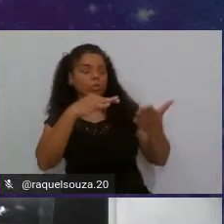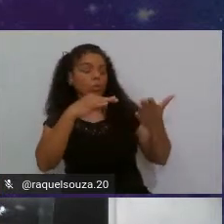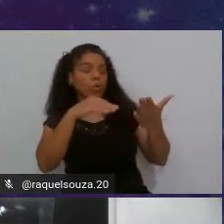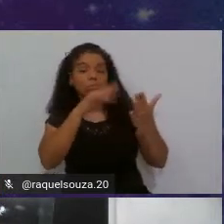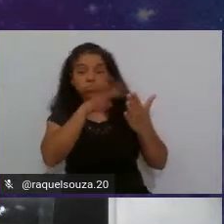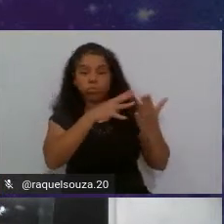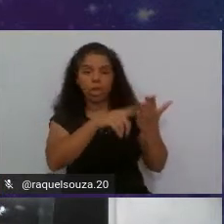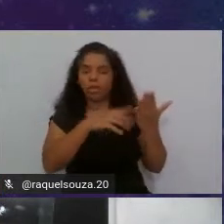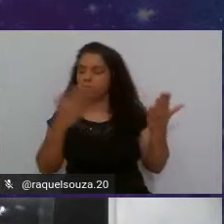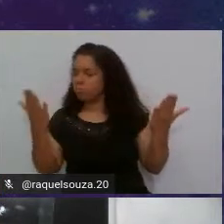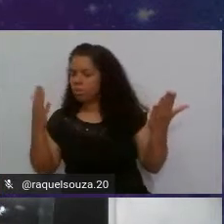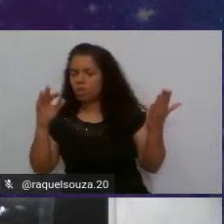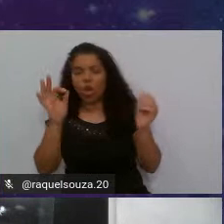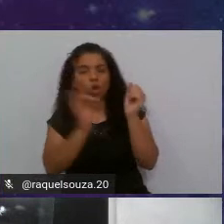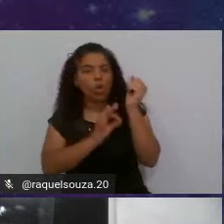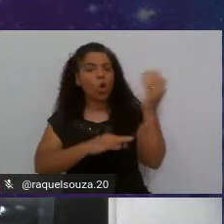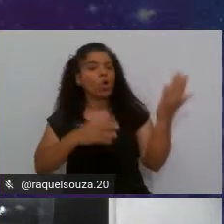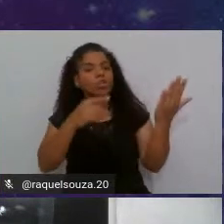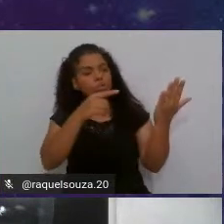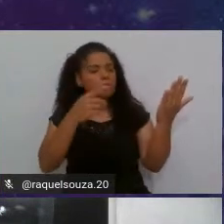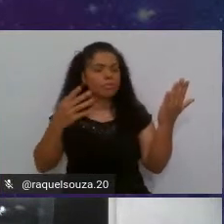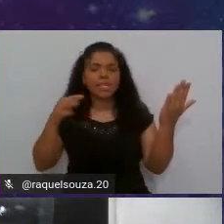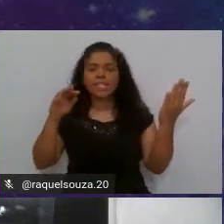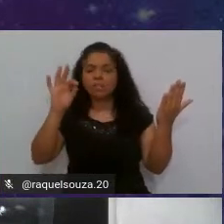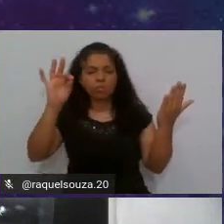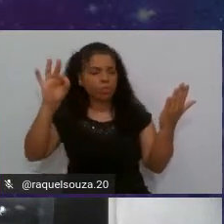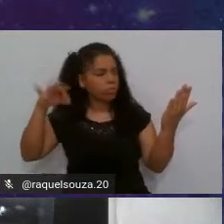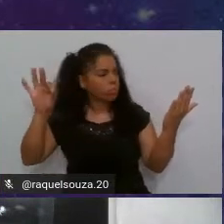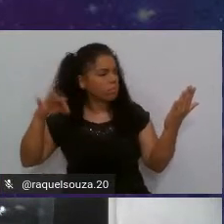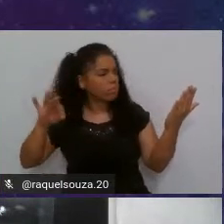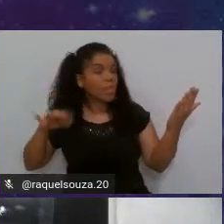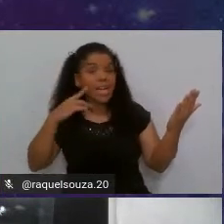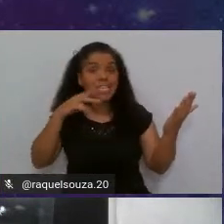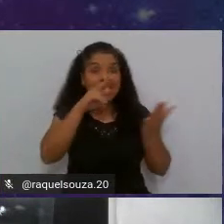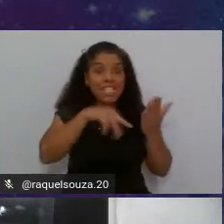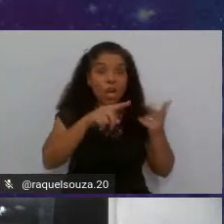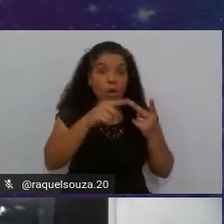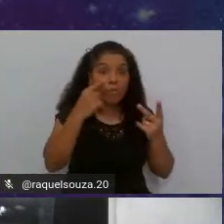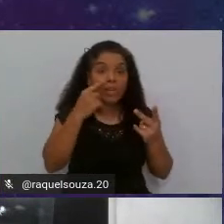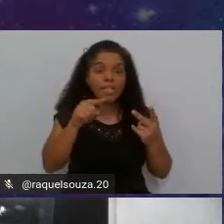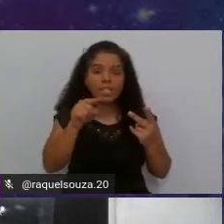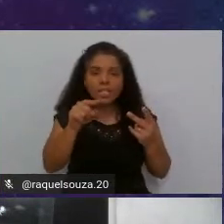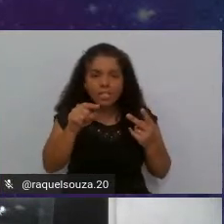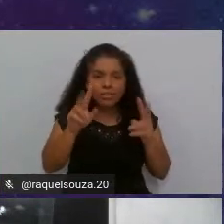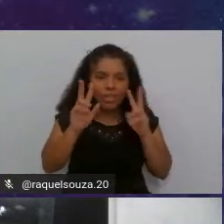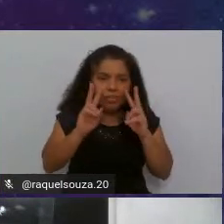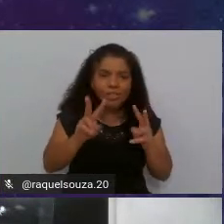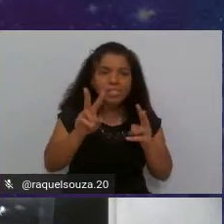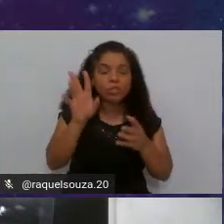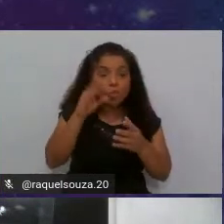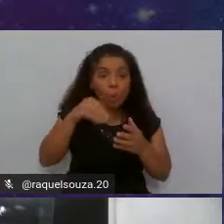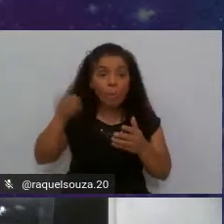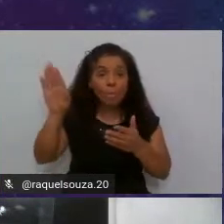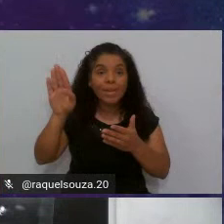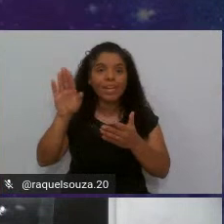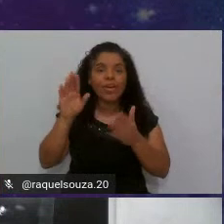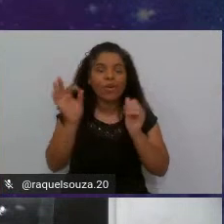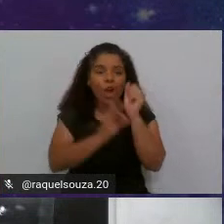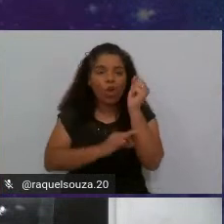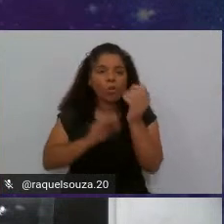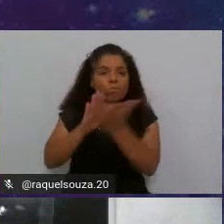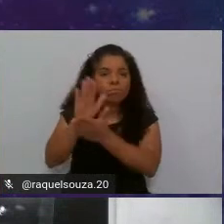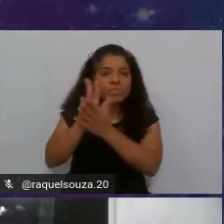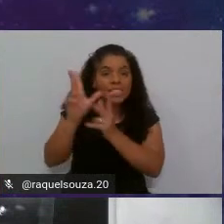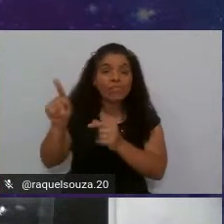linhas de debug foram removidas, ou seja, se eu subisse o código dessa forma, eu estarei subindo um